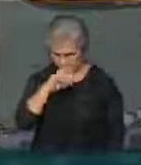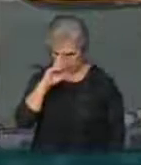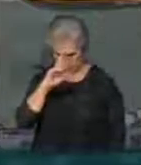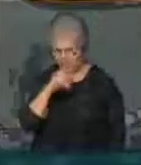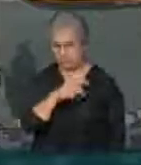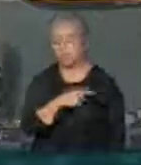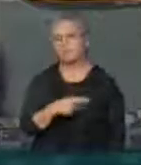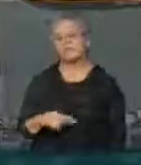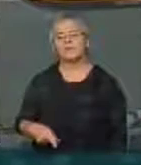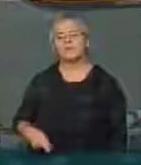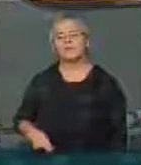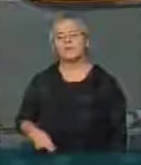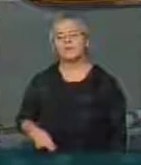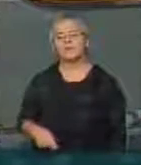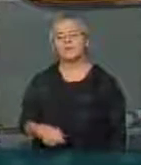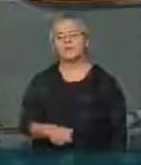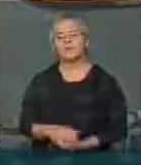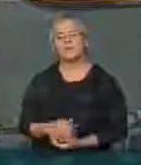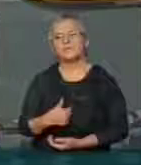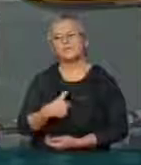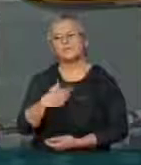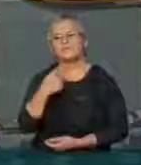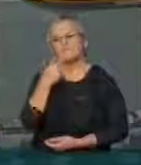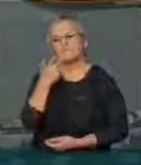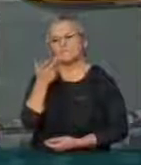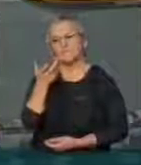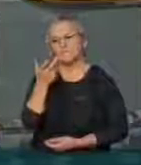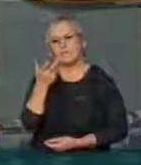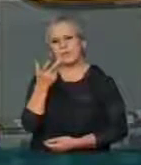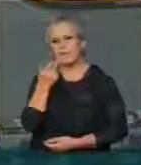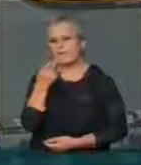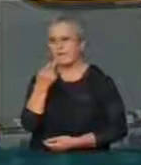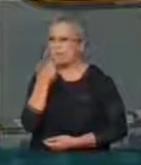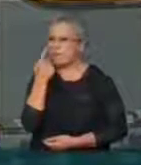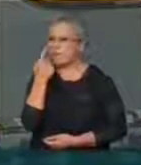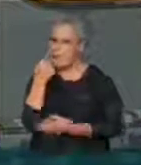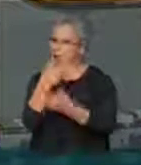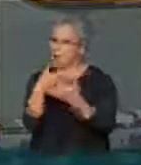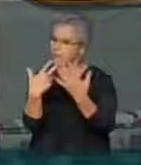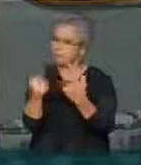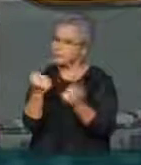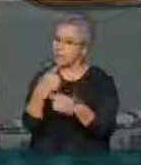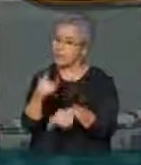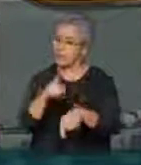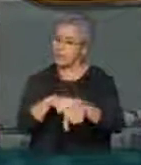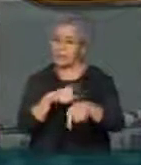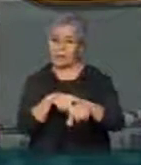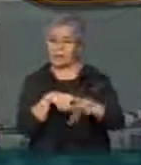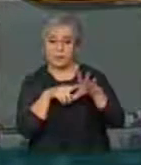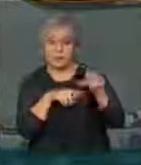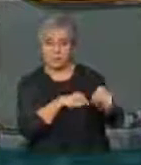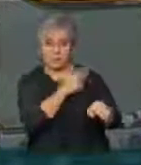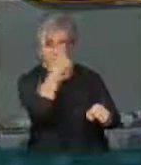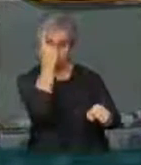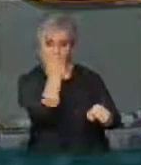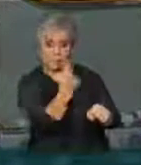Presidente, eu só queria fazer um repúdio, quando se mata policial nesse país,